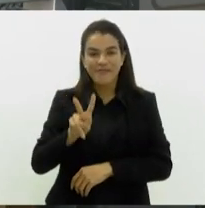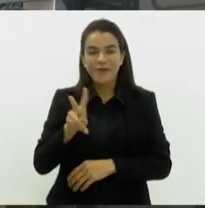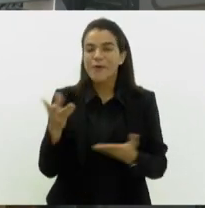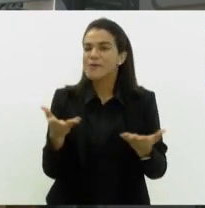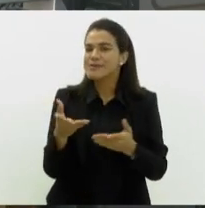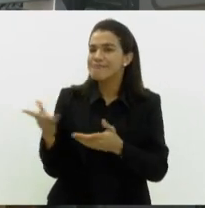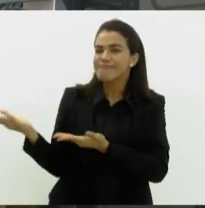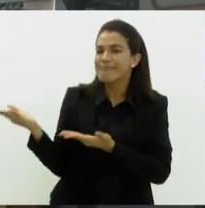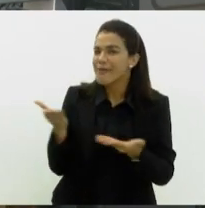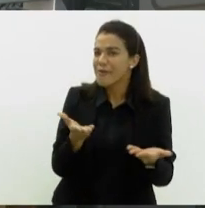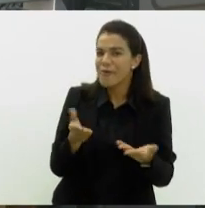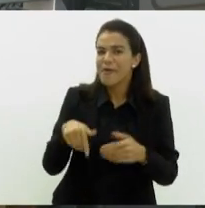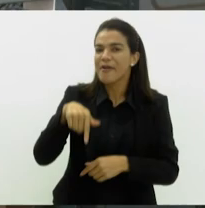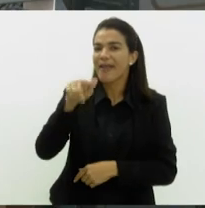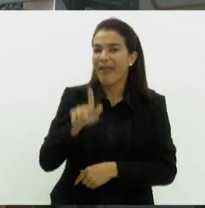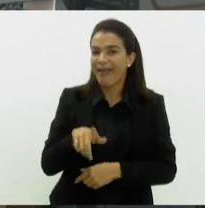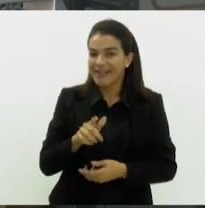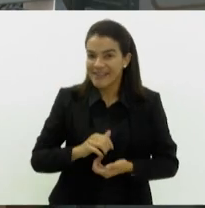hoje?